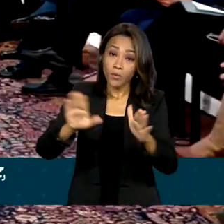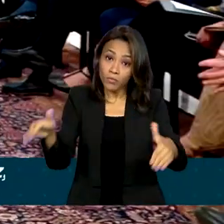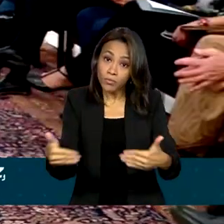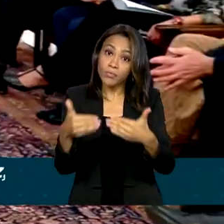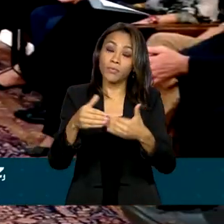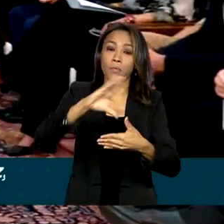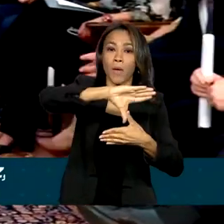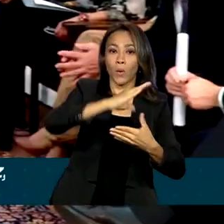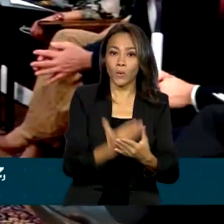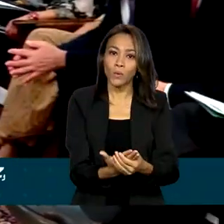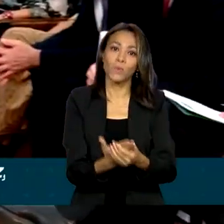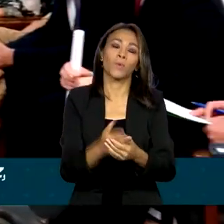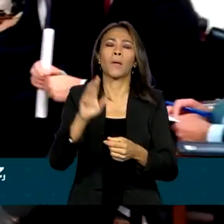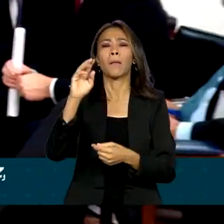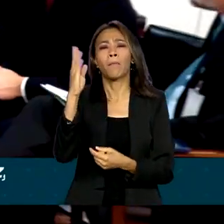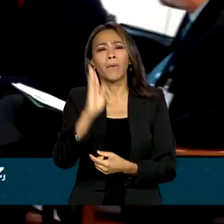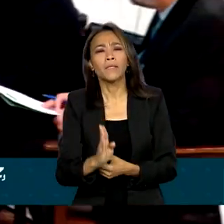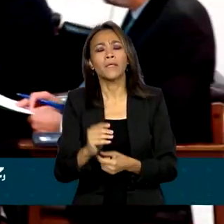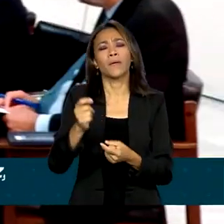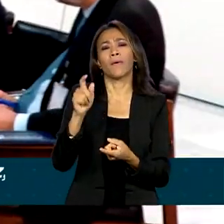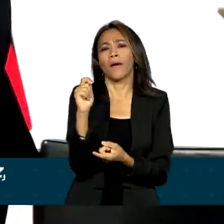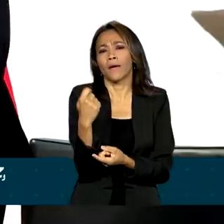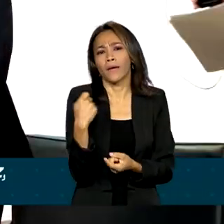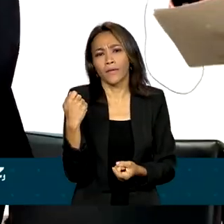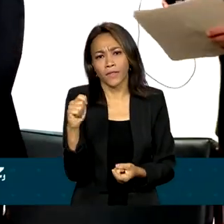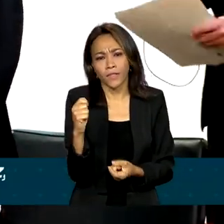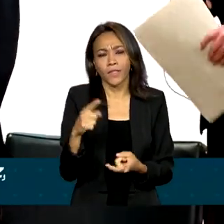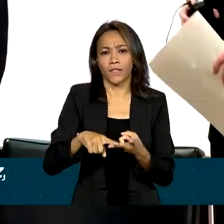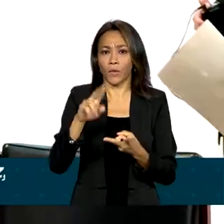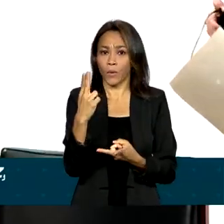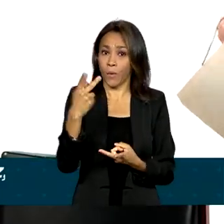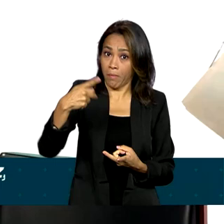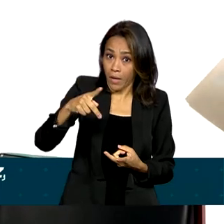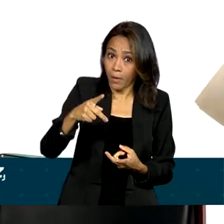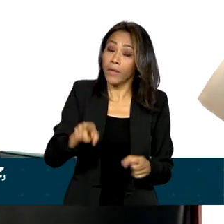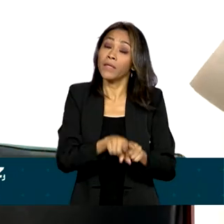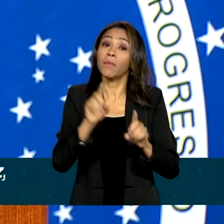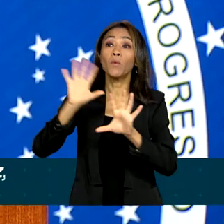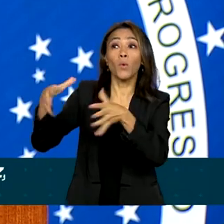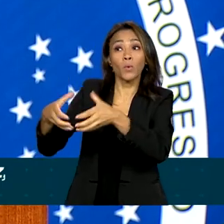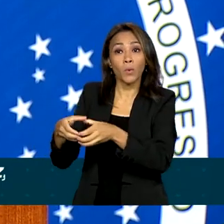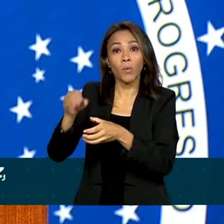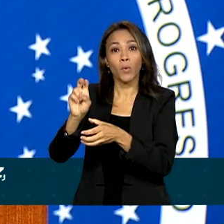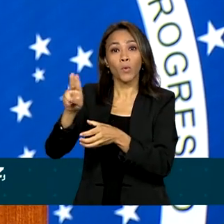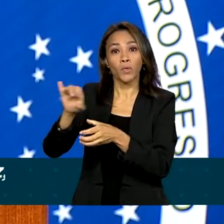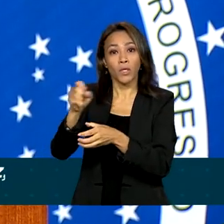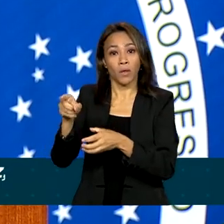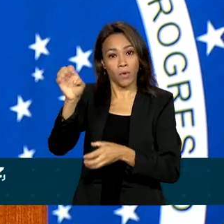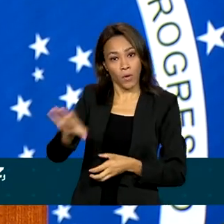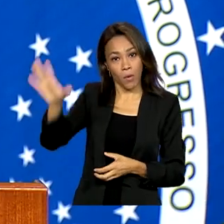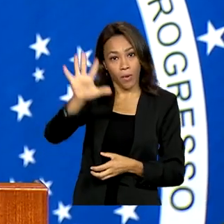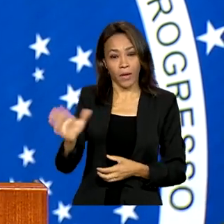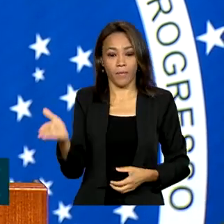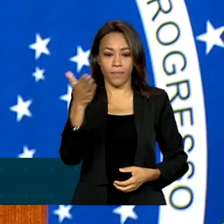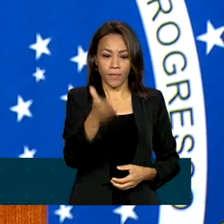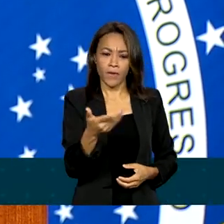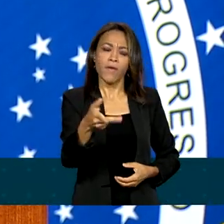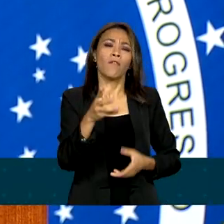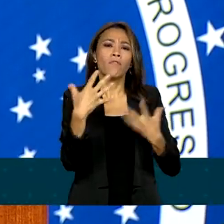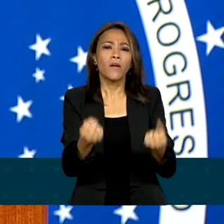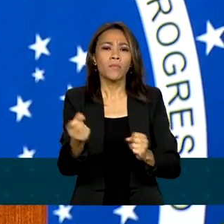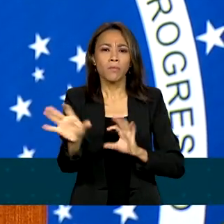formado por Brasil, Argentina, Uruguai e Paraguai e a União Europeia. O acordo deve preparar o caminho para a